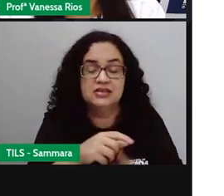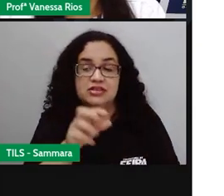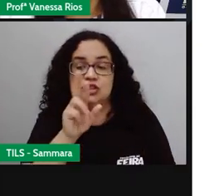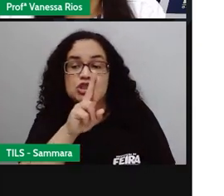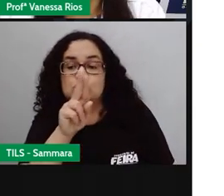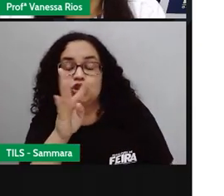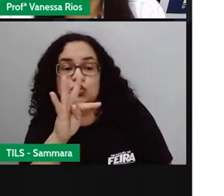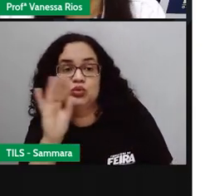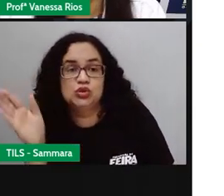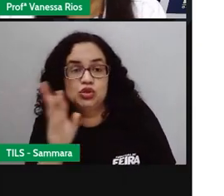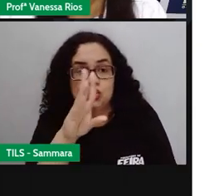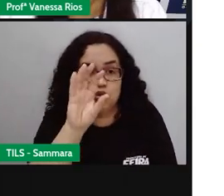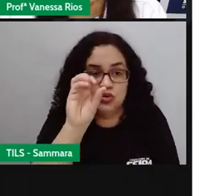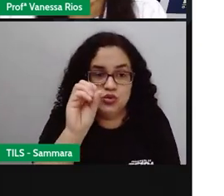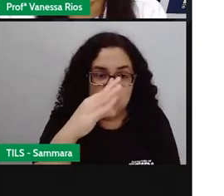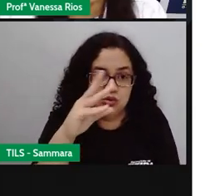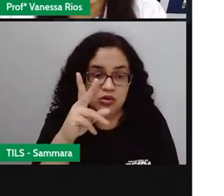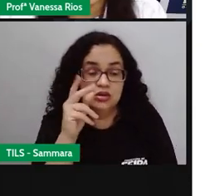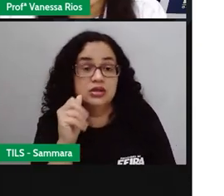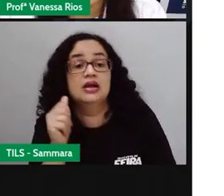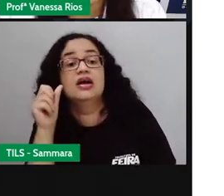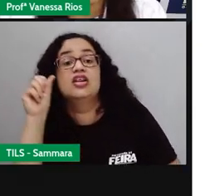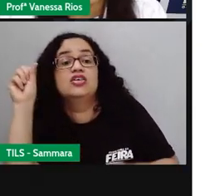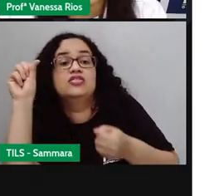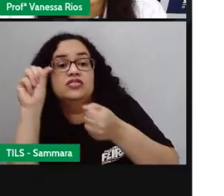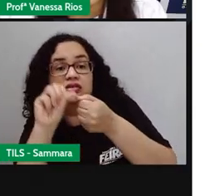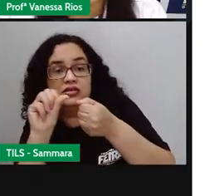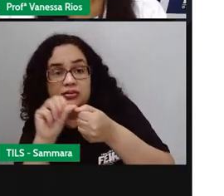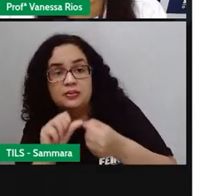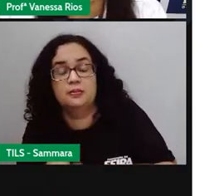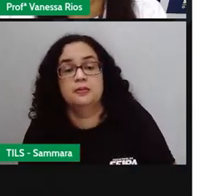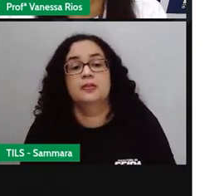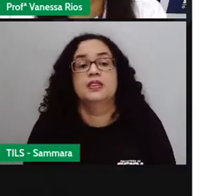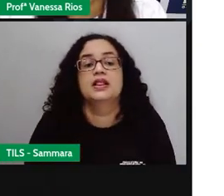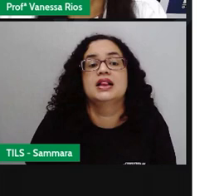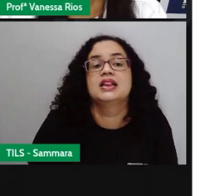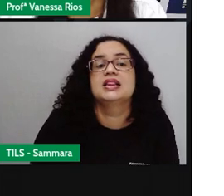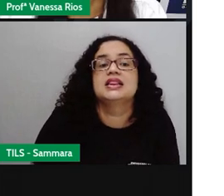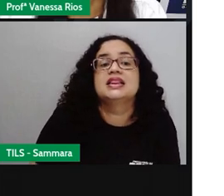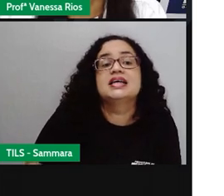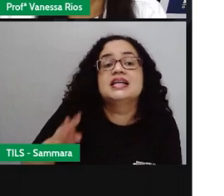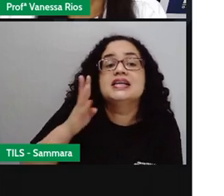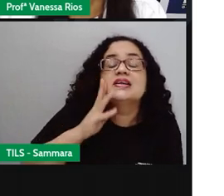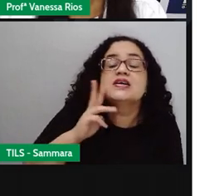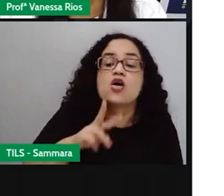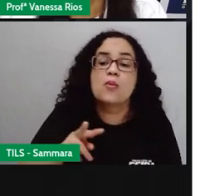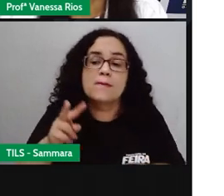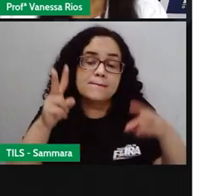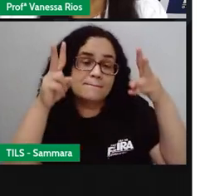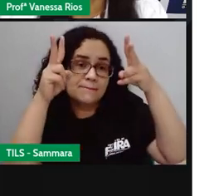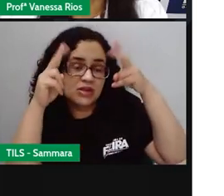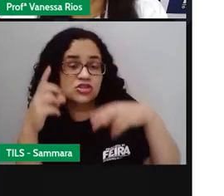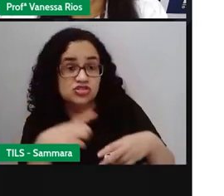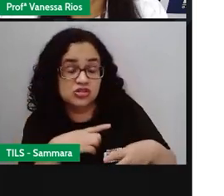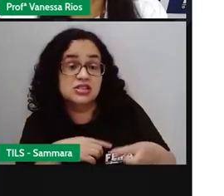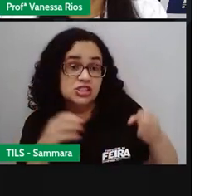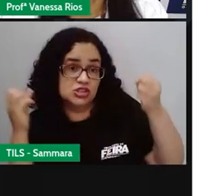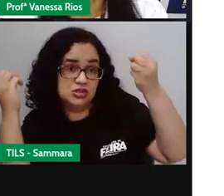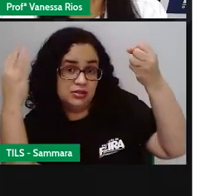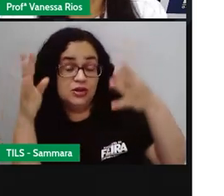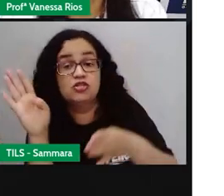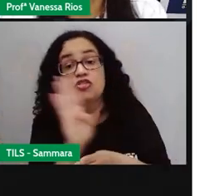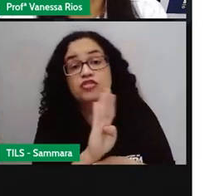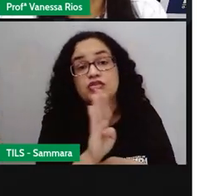Rocha sobre algo que ela fez, né? E aí, é interessante a gente observar o que a gente já falou numa